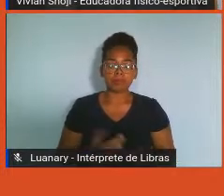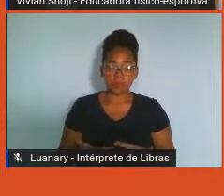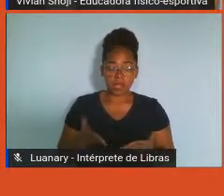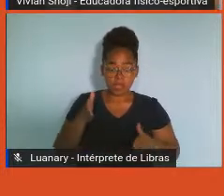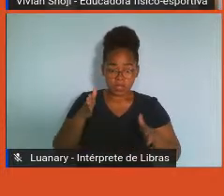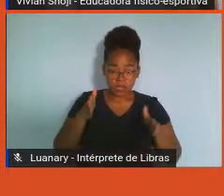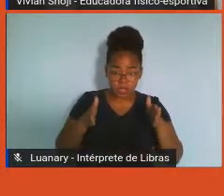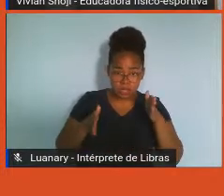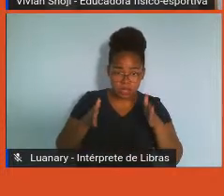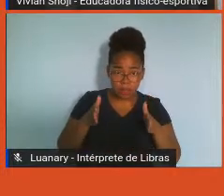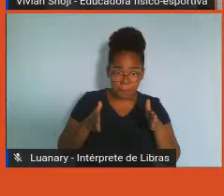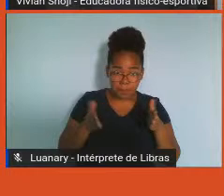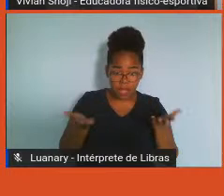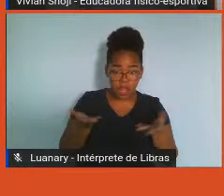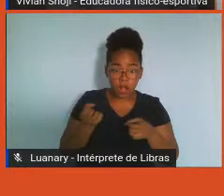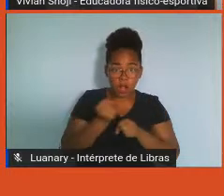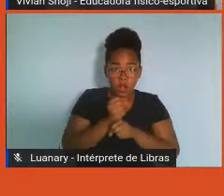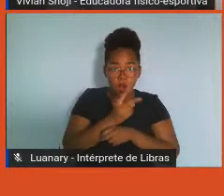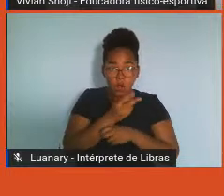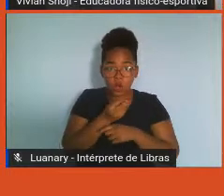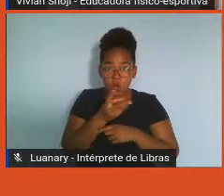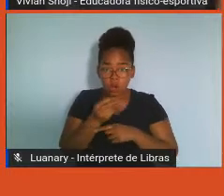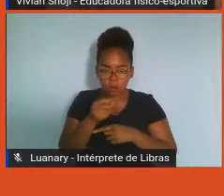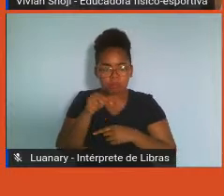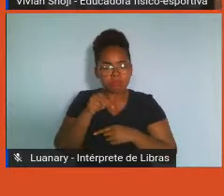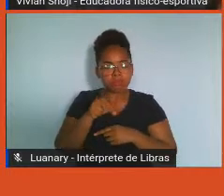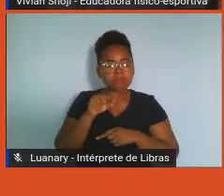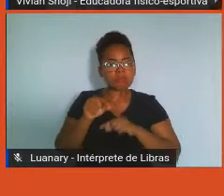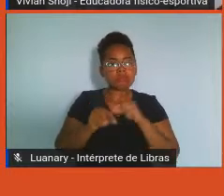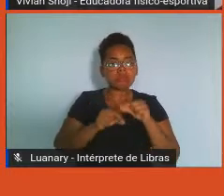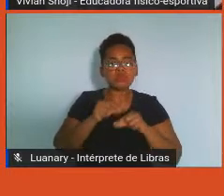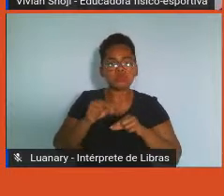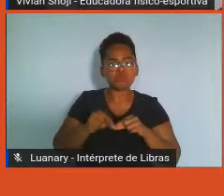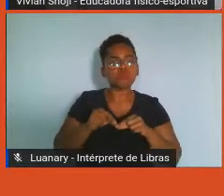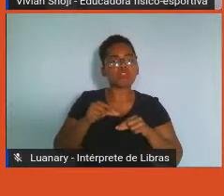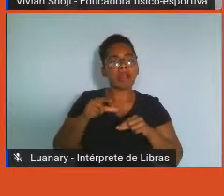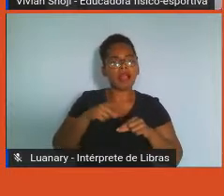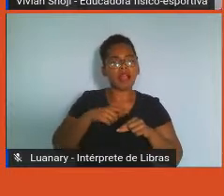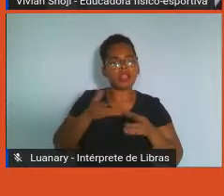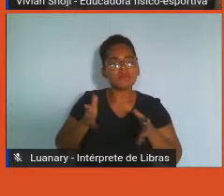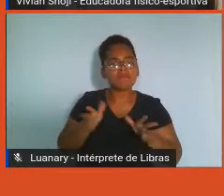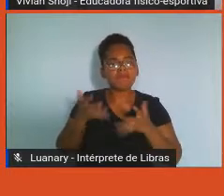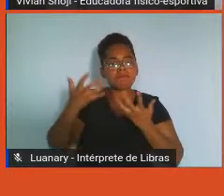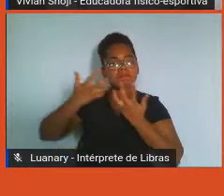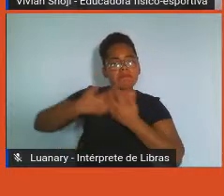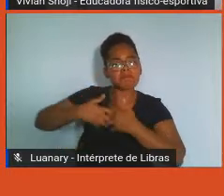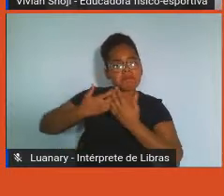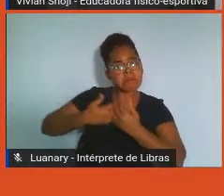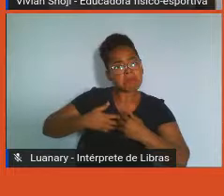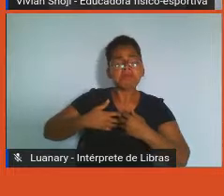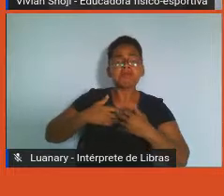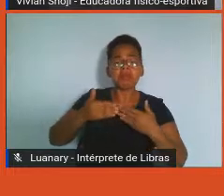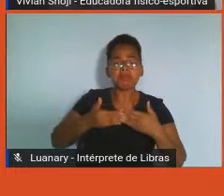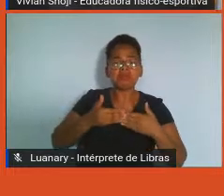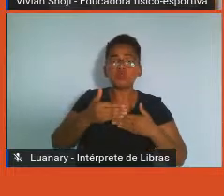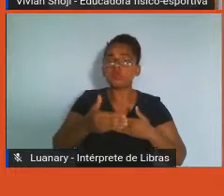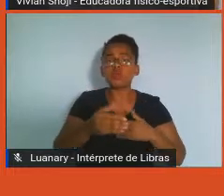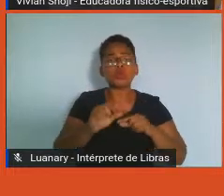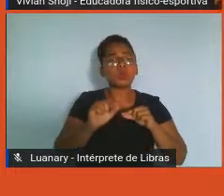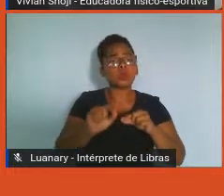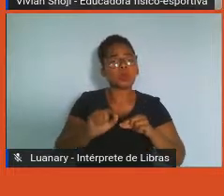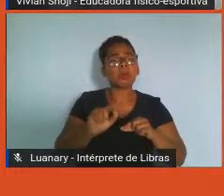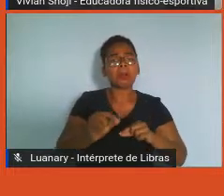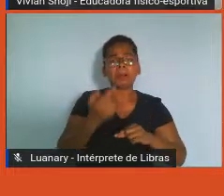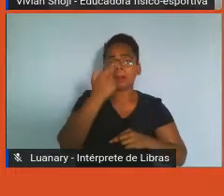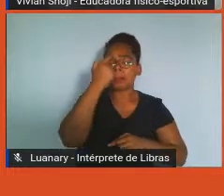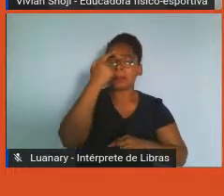vai contribuir para a retomada no pós-pandemia. E os seis valores mais requisitados, que são adaptabilidade,